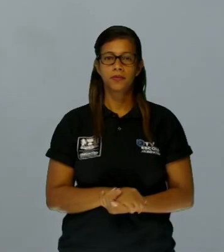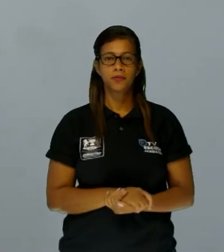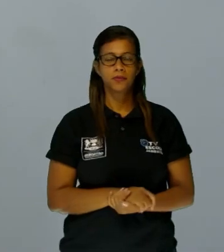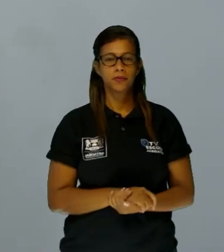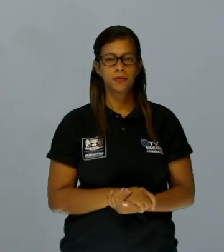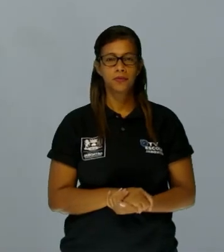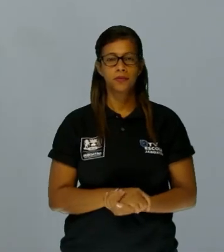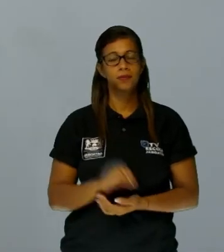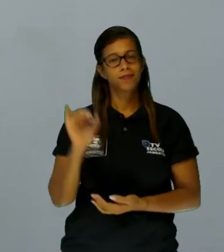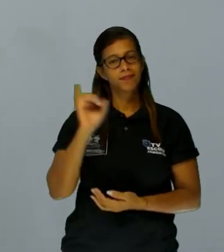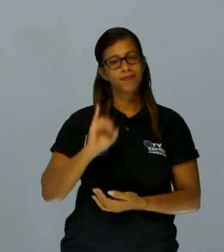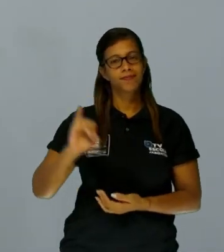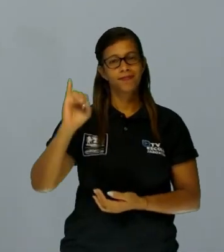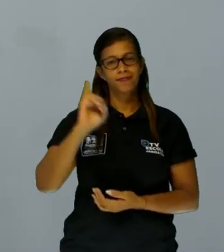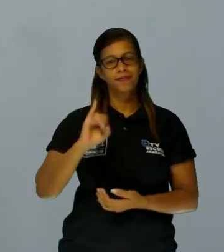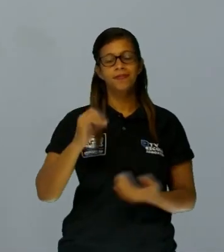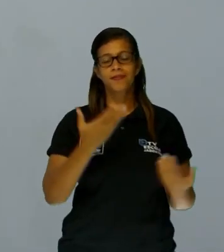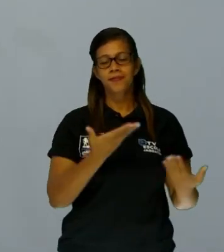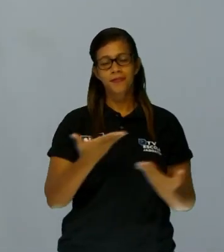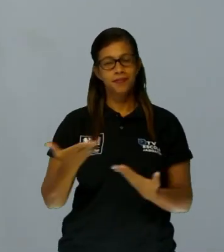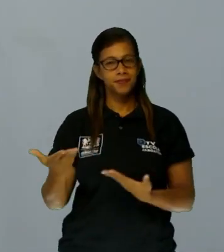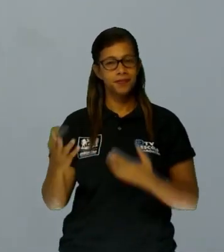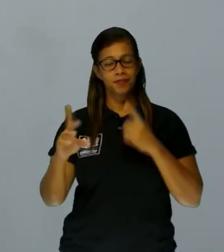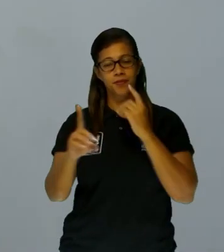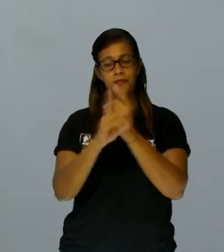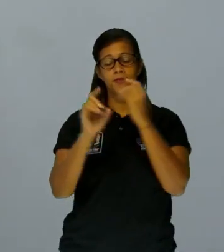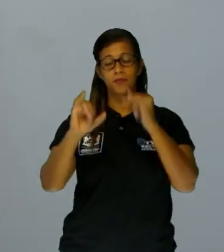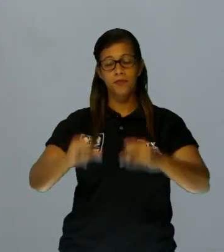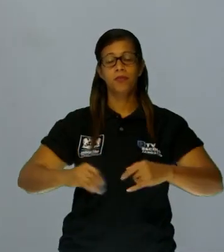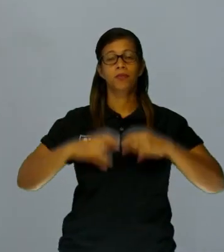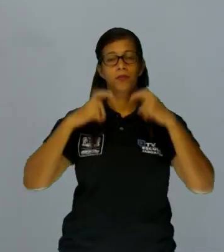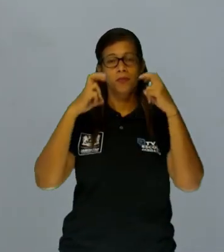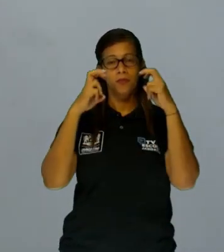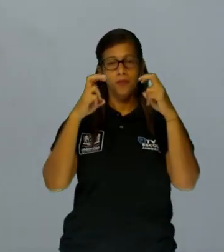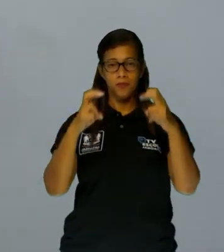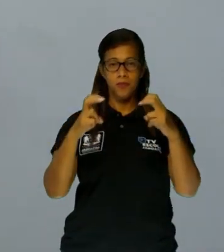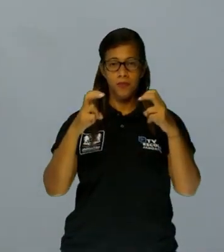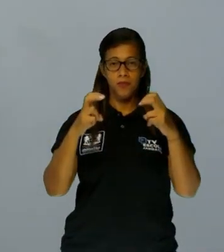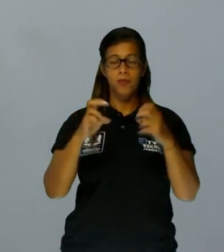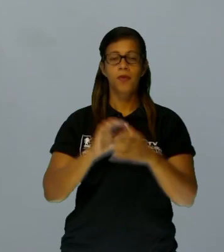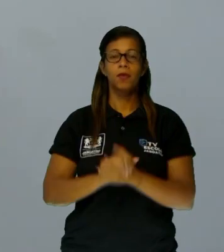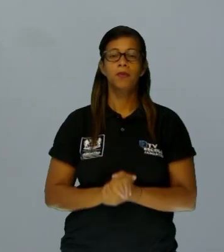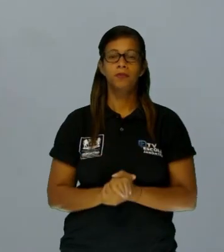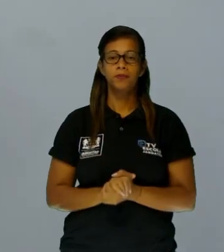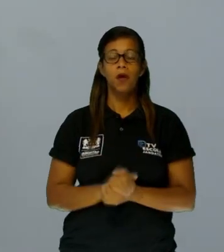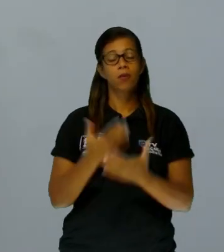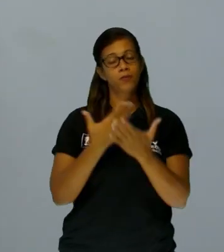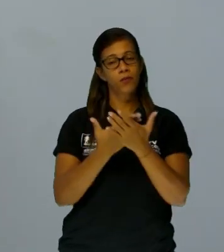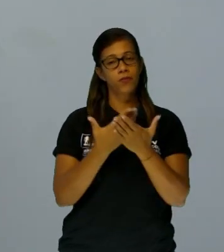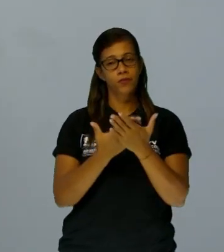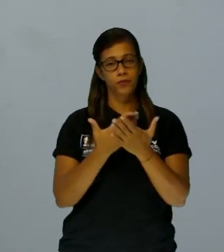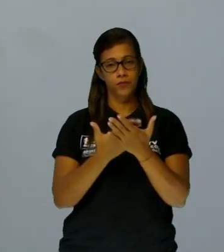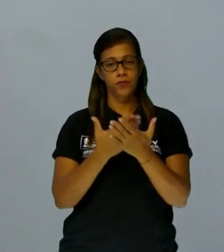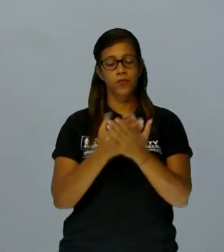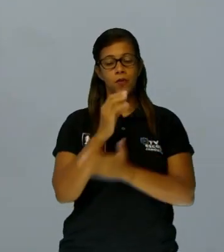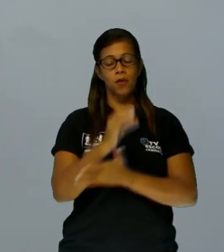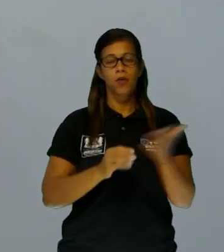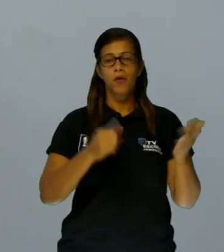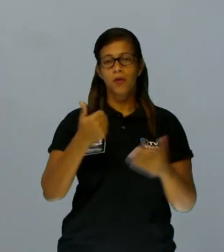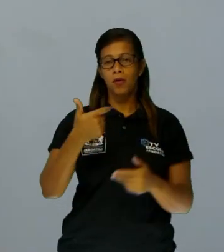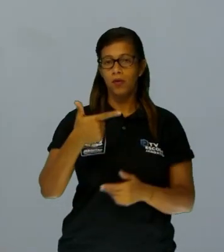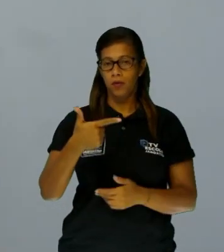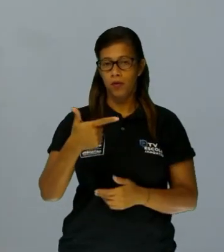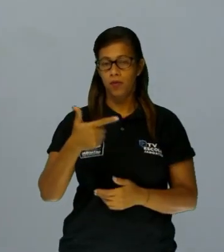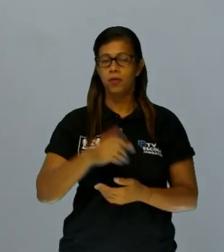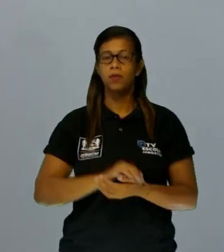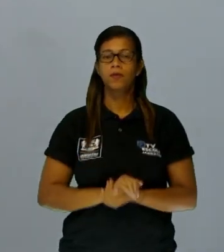Oi, Feras! Bem-vindos a mais um encontro do Jabotão Prepara. Hoje a gente vai trabalhar ainda no capítulo 12, só que dessa vez é a segunda parte. Continuamos